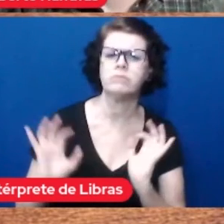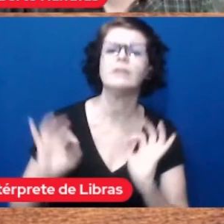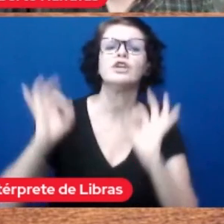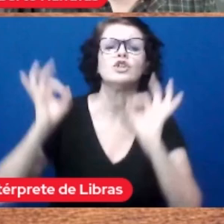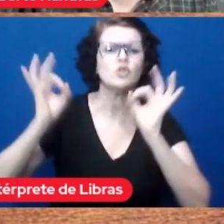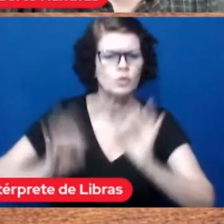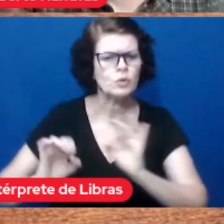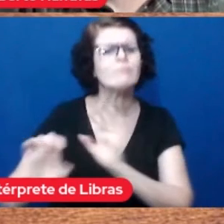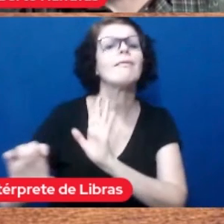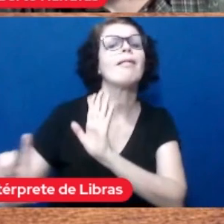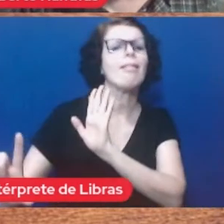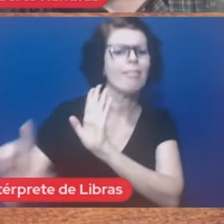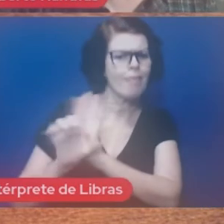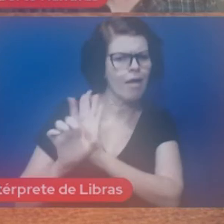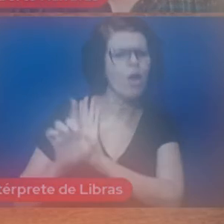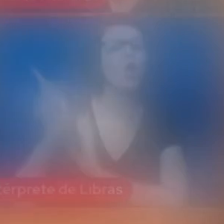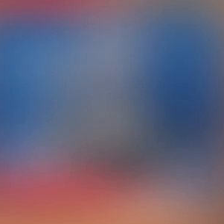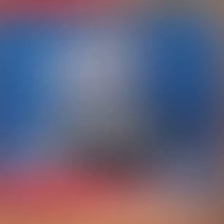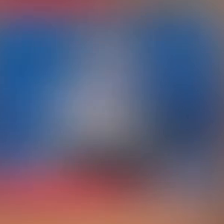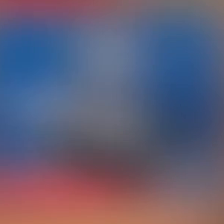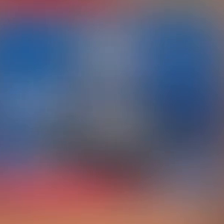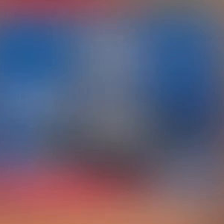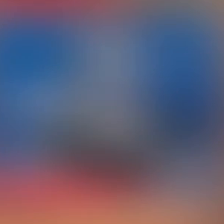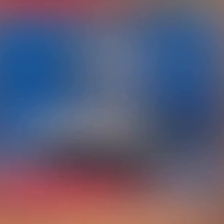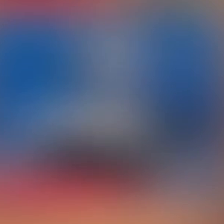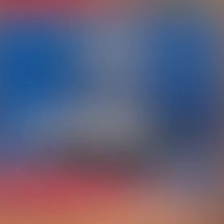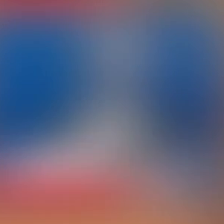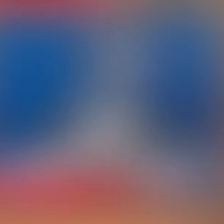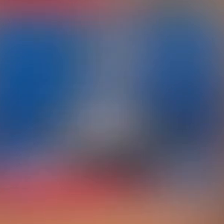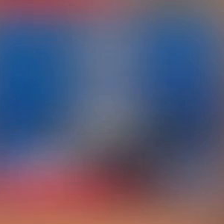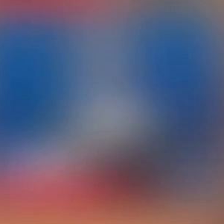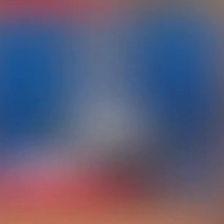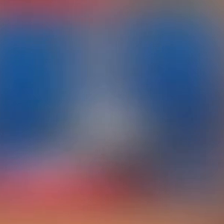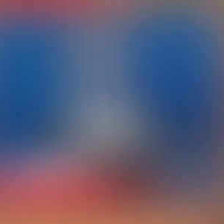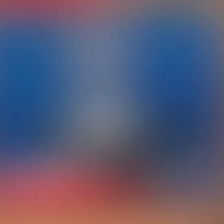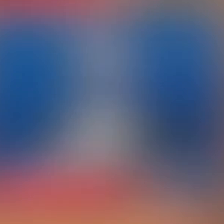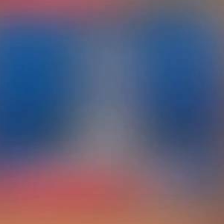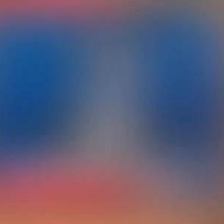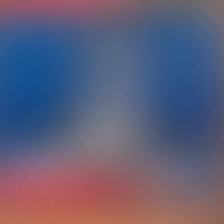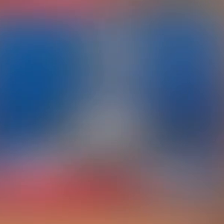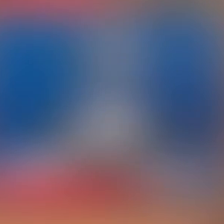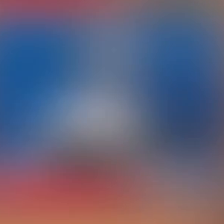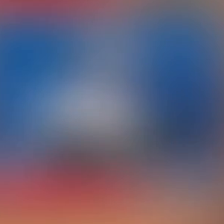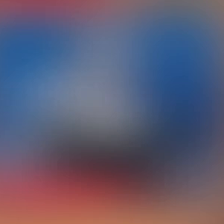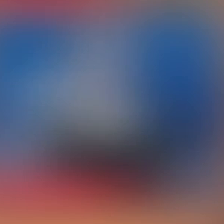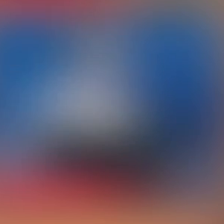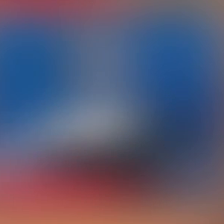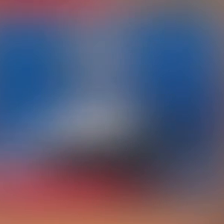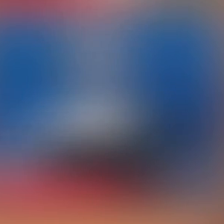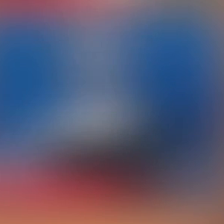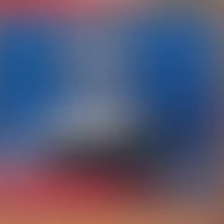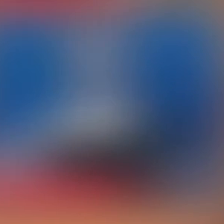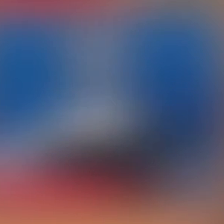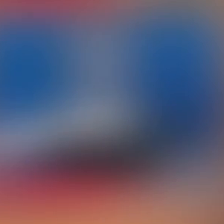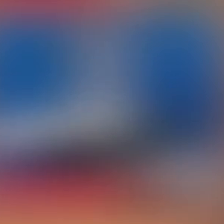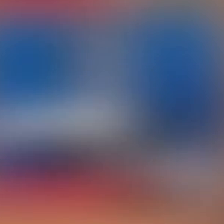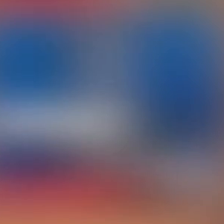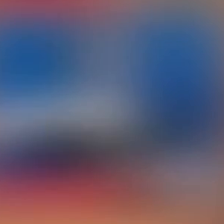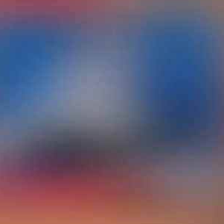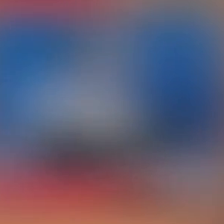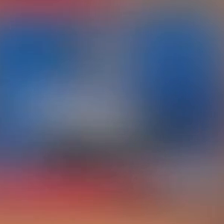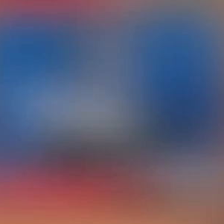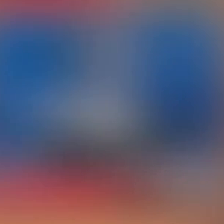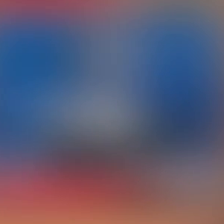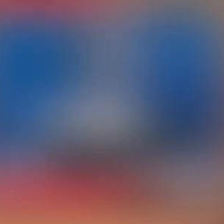legais para a gente conseguir arrancar esse aumento para conseguir arrancar o aumento o que é necessário então? já existe uma rubrica já